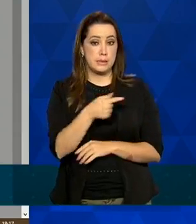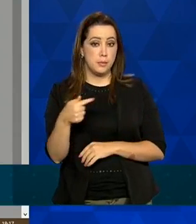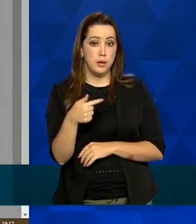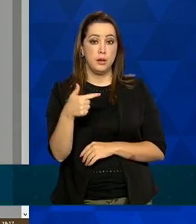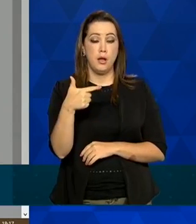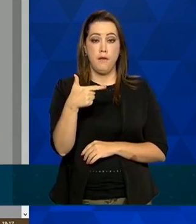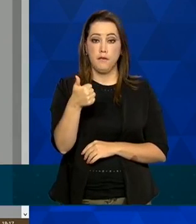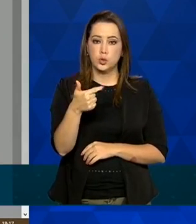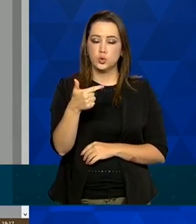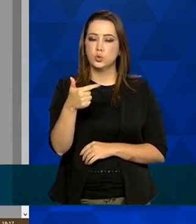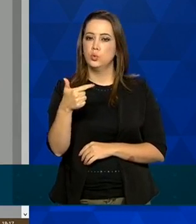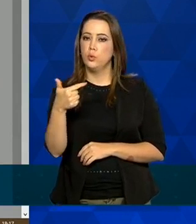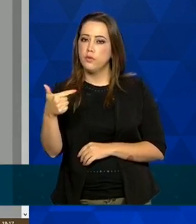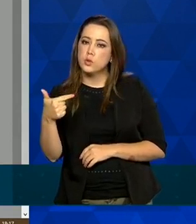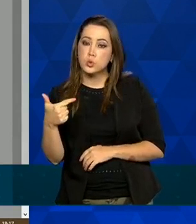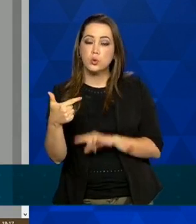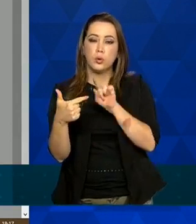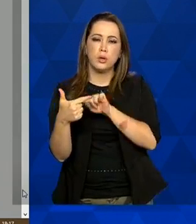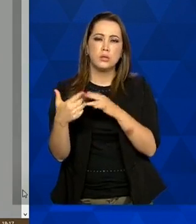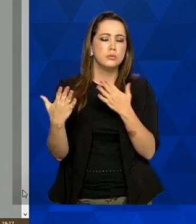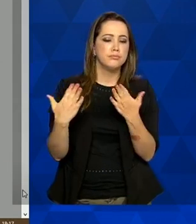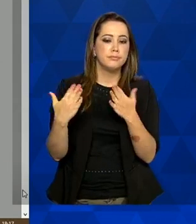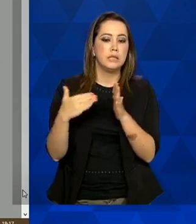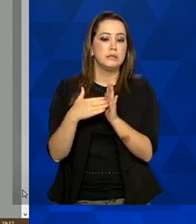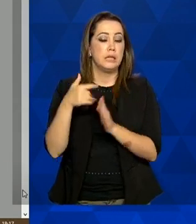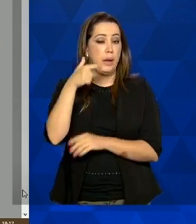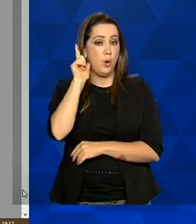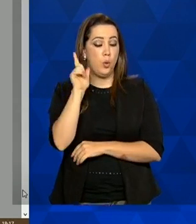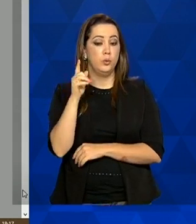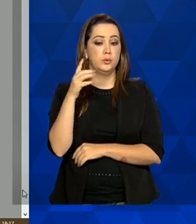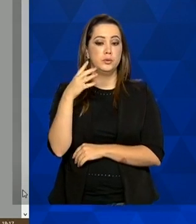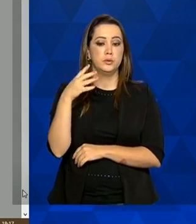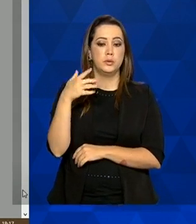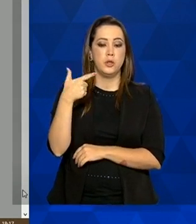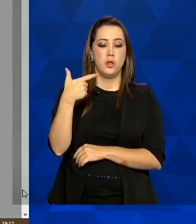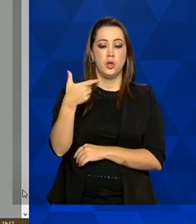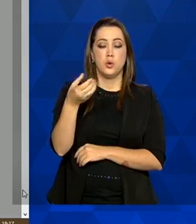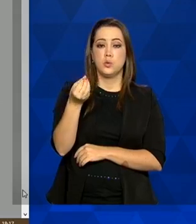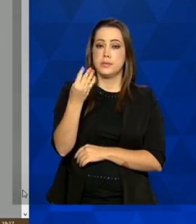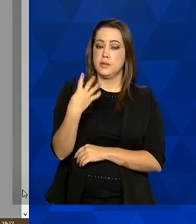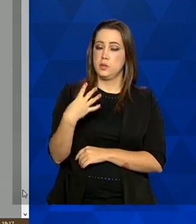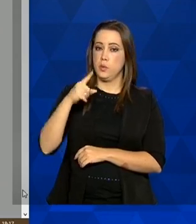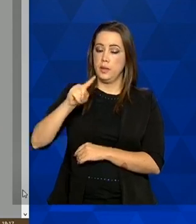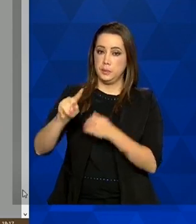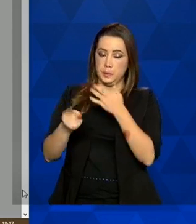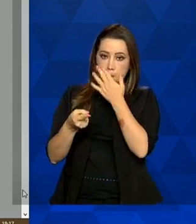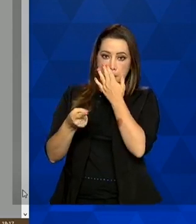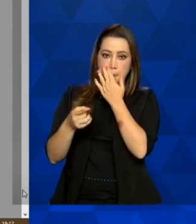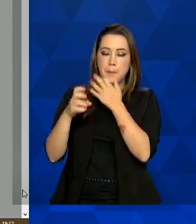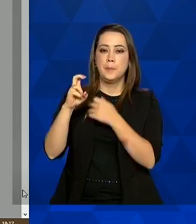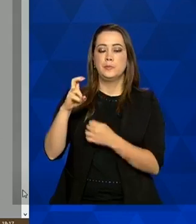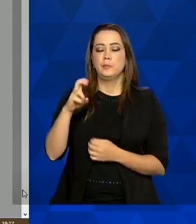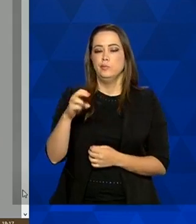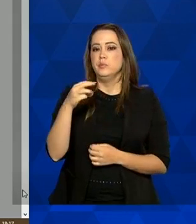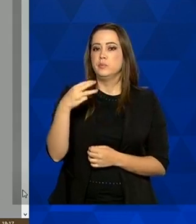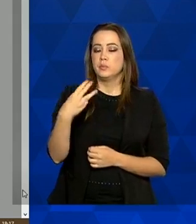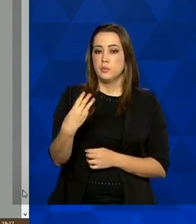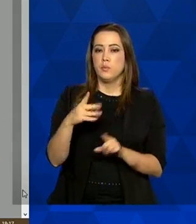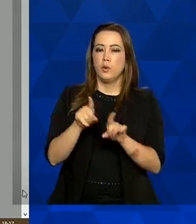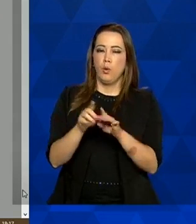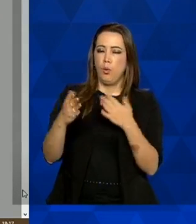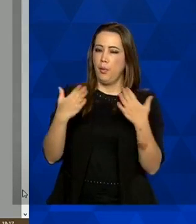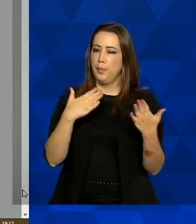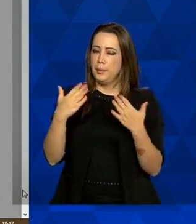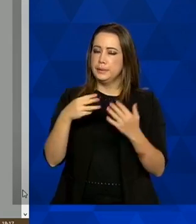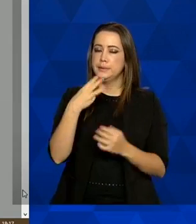até ontem, 204.535 casos acumulados de COVID numa taxa de incidência de 3